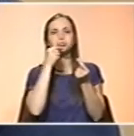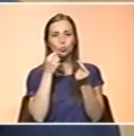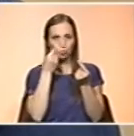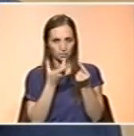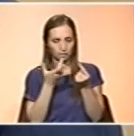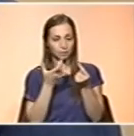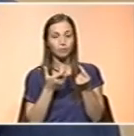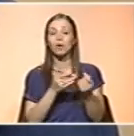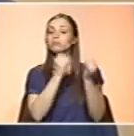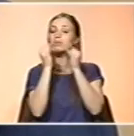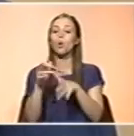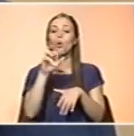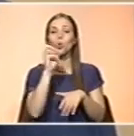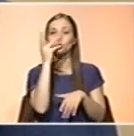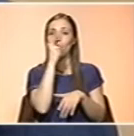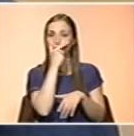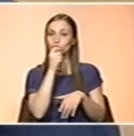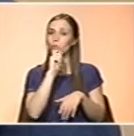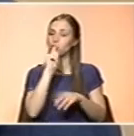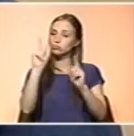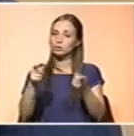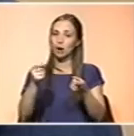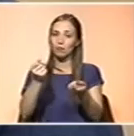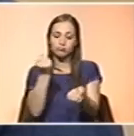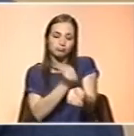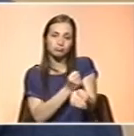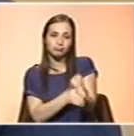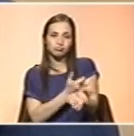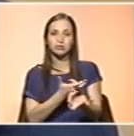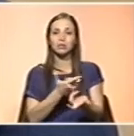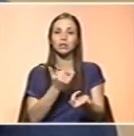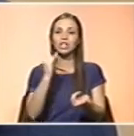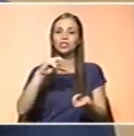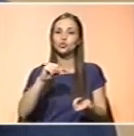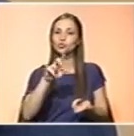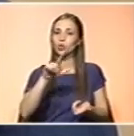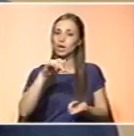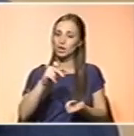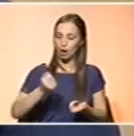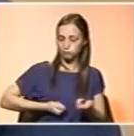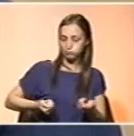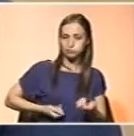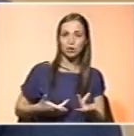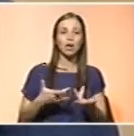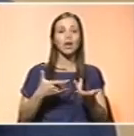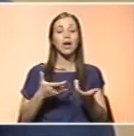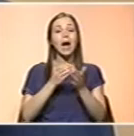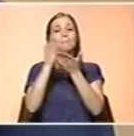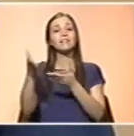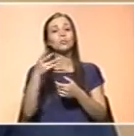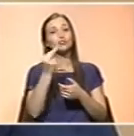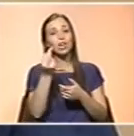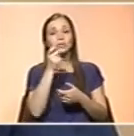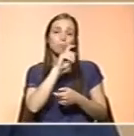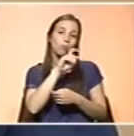8 anos, já pode começar a injetar a insulina e a partir dos 13, já pode fazer modificações das doses de insulina de acordo com a alimentação,